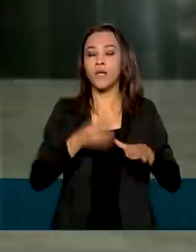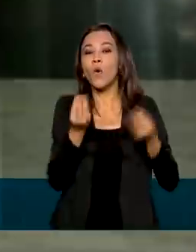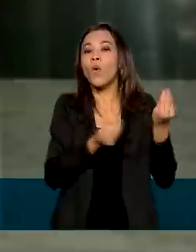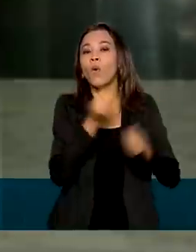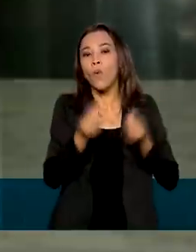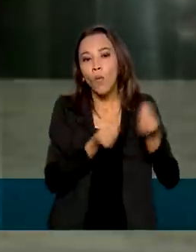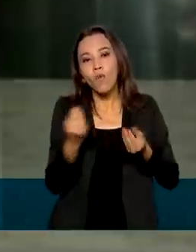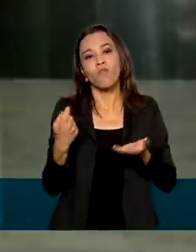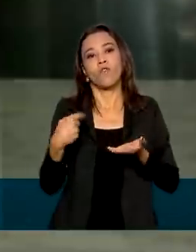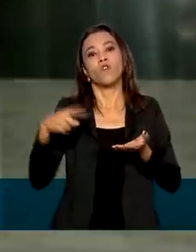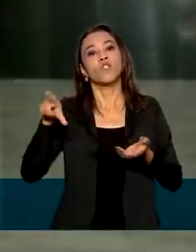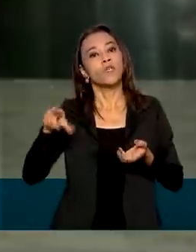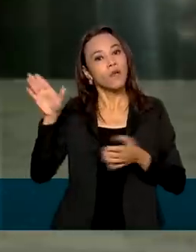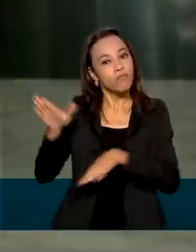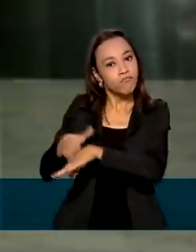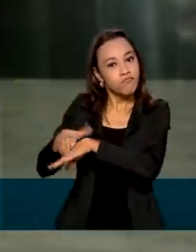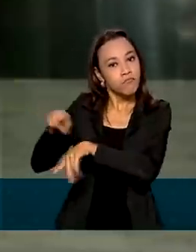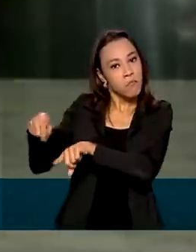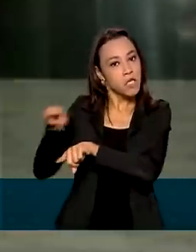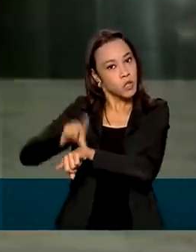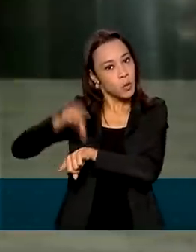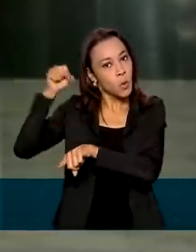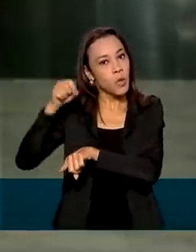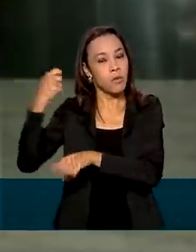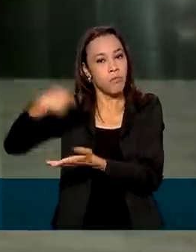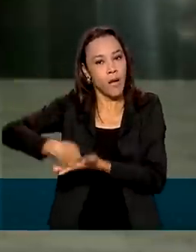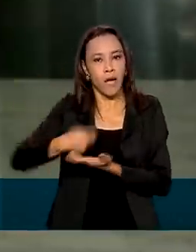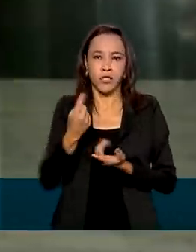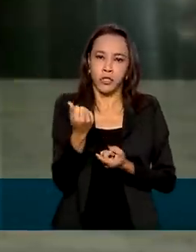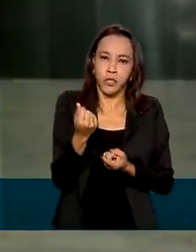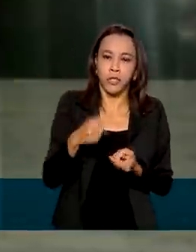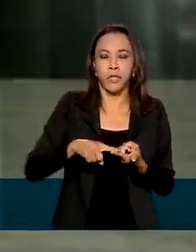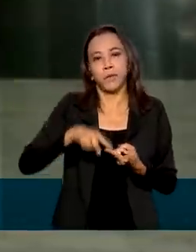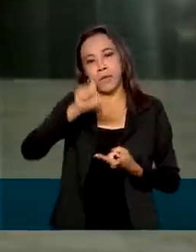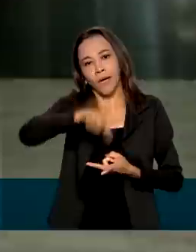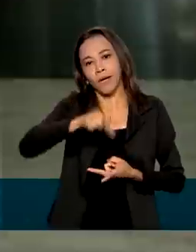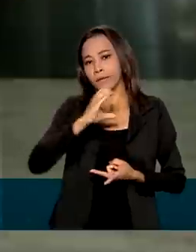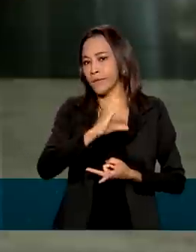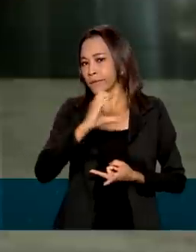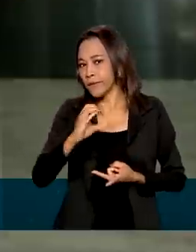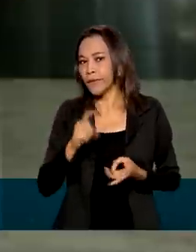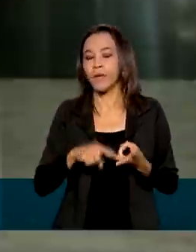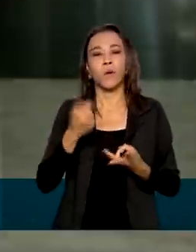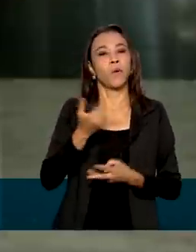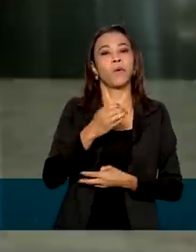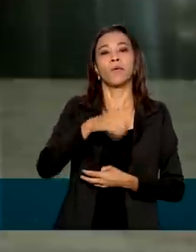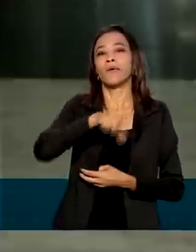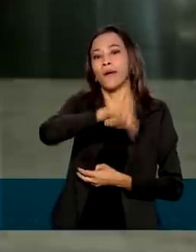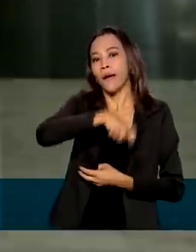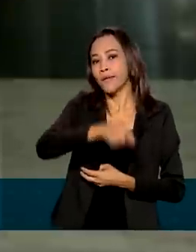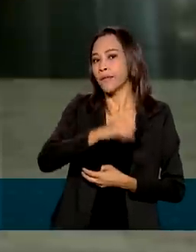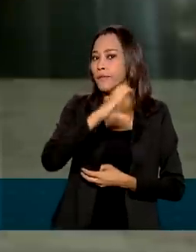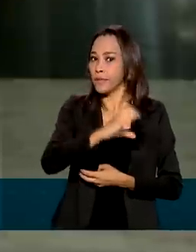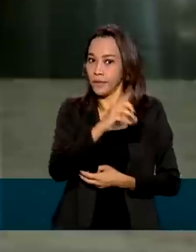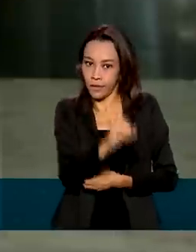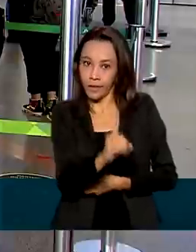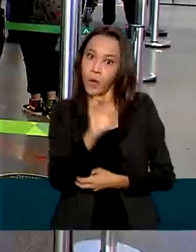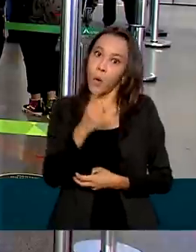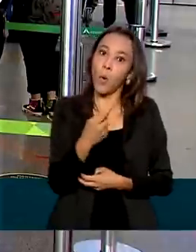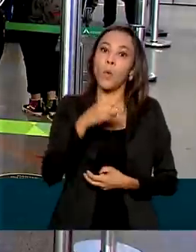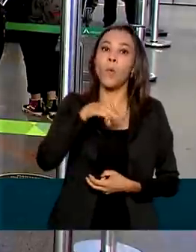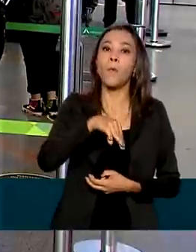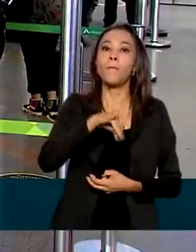pagamento escolhido pelo consumidor, seja dinheiro, cartão de crédito, débito ou ainda milhas ou pontos.